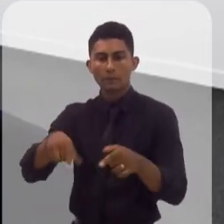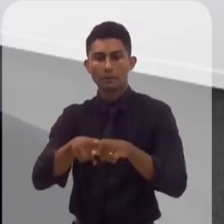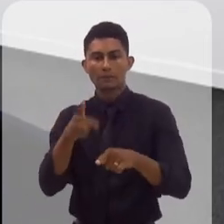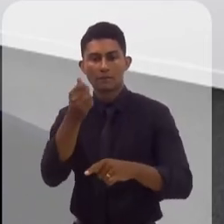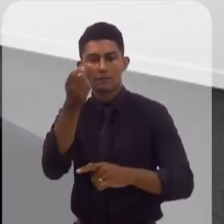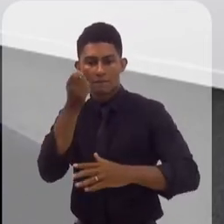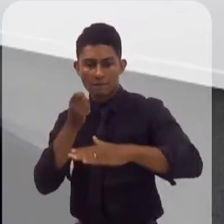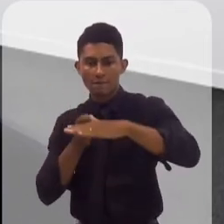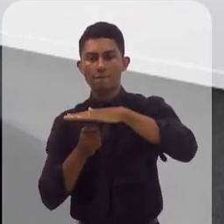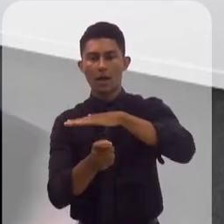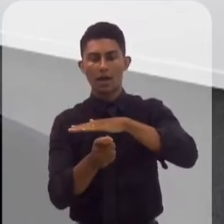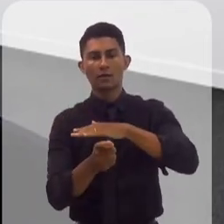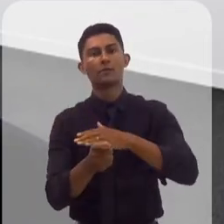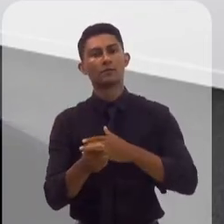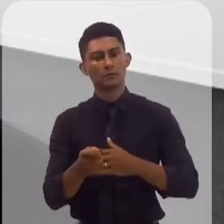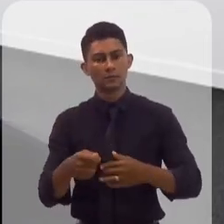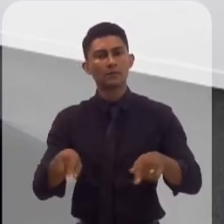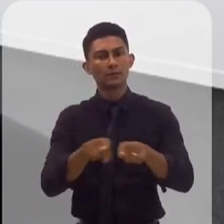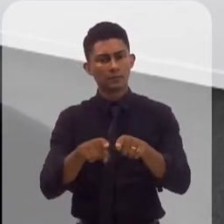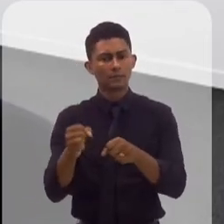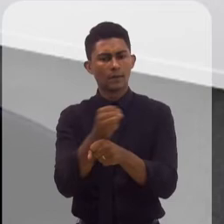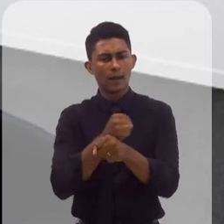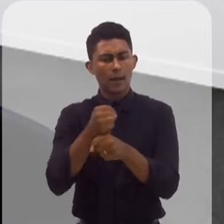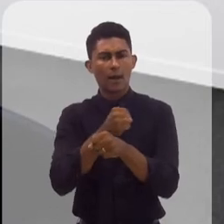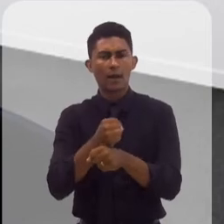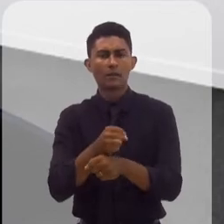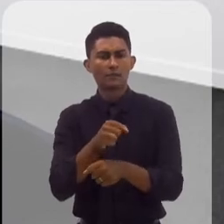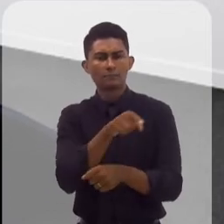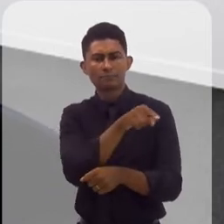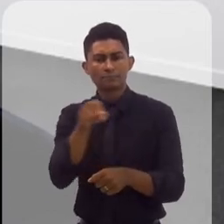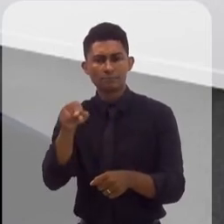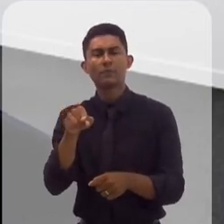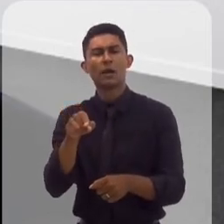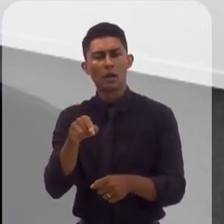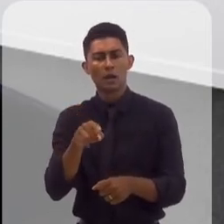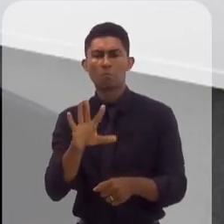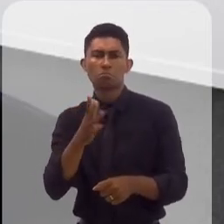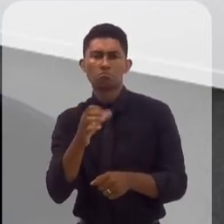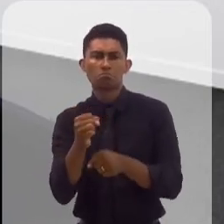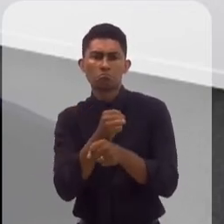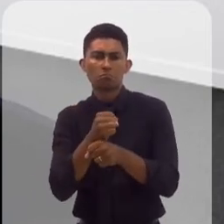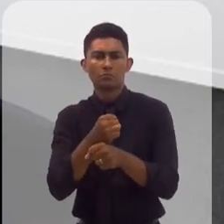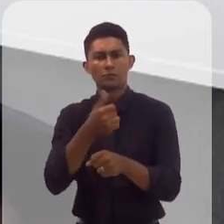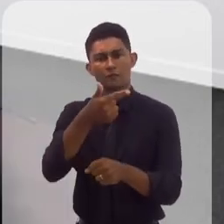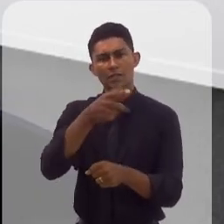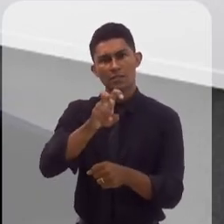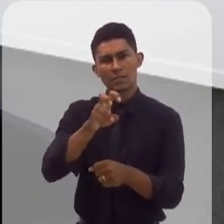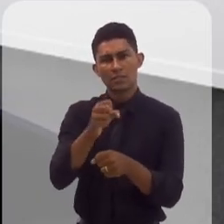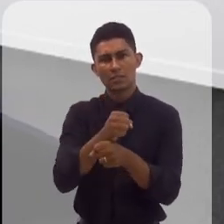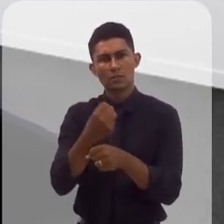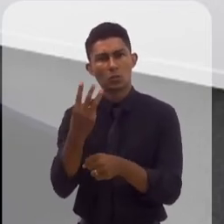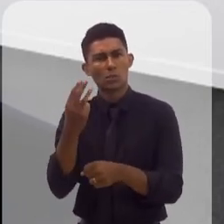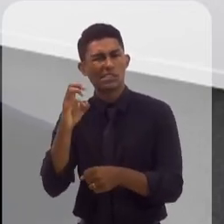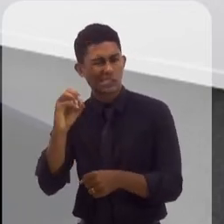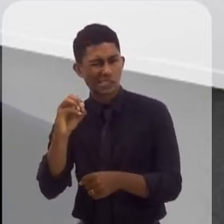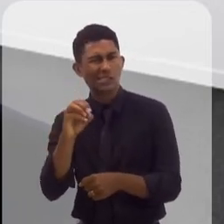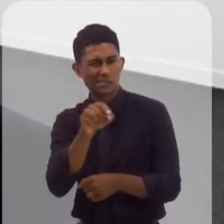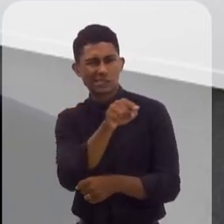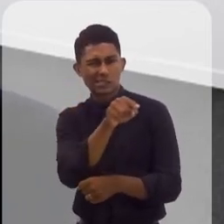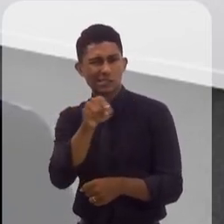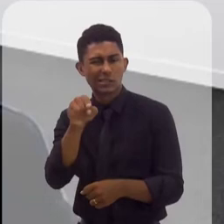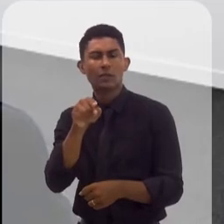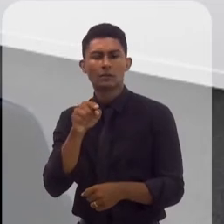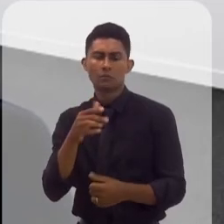longo prazo. Uma vida útil dessas usinas, a gente está falando da ordem de 25, 30 anos. Então, é um investimento